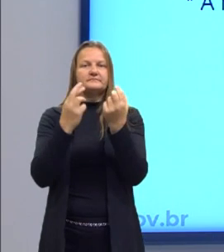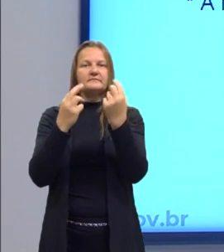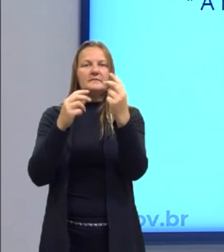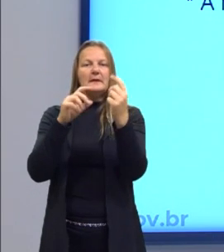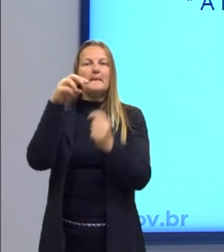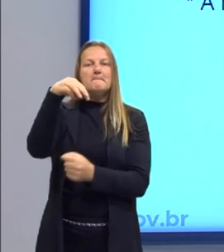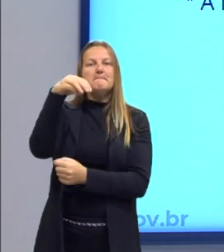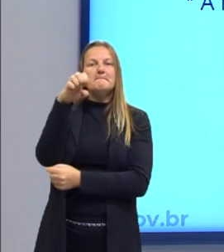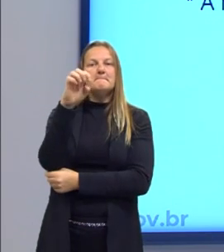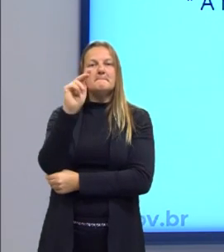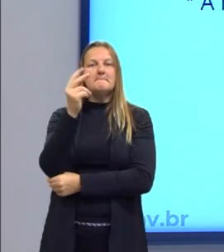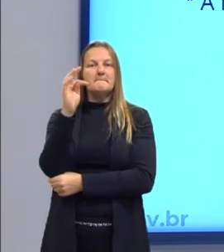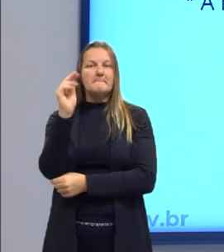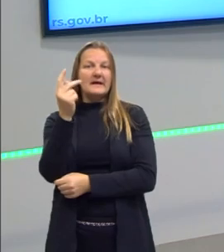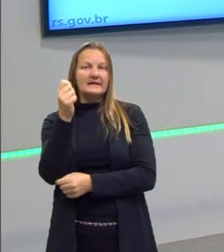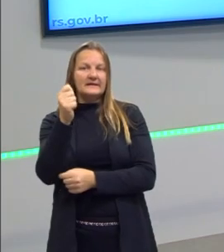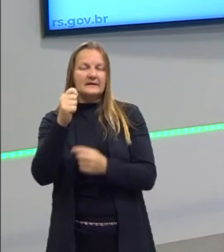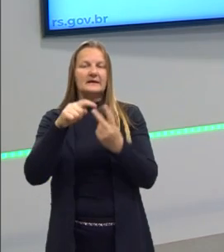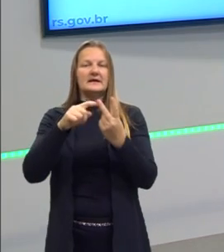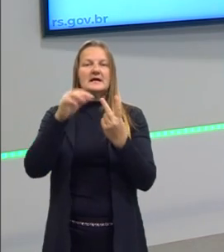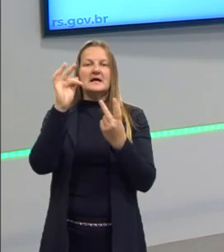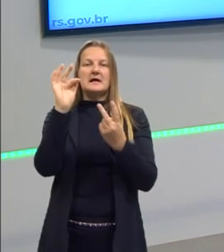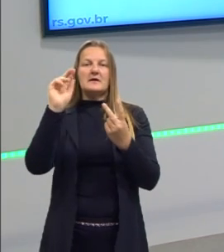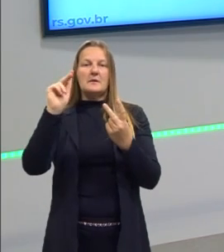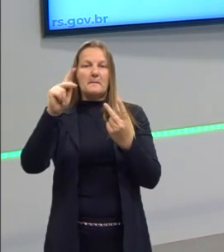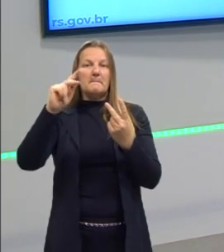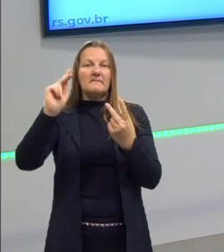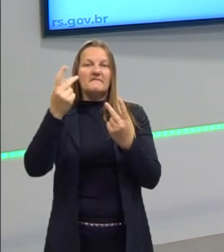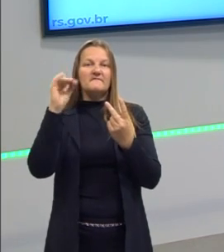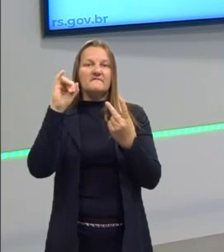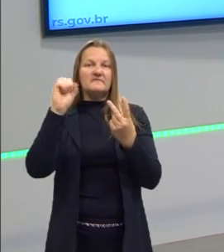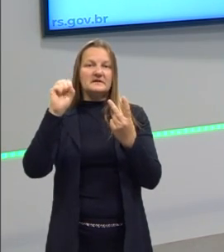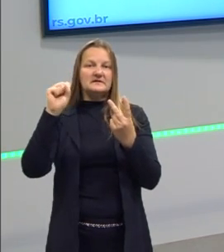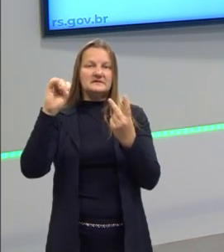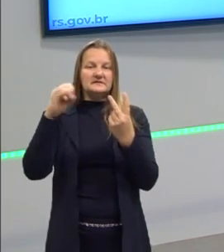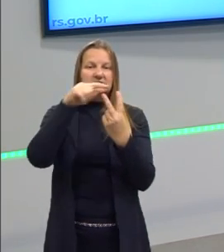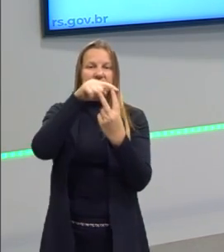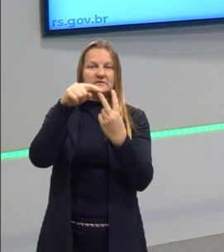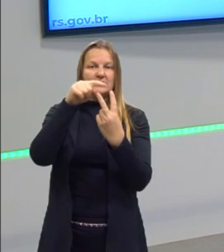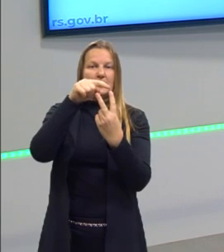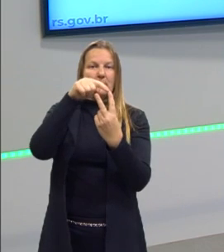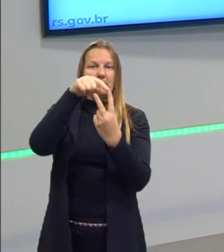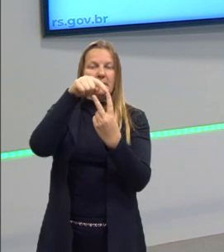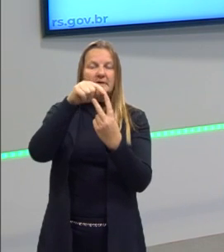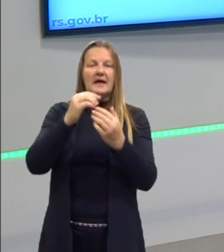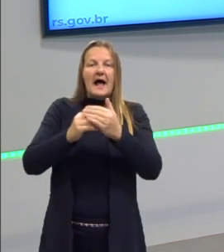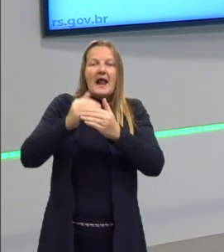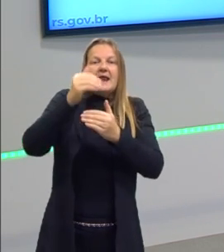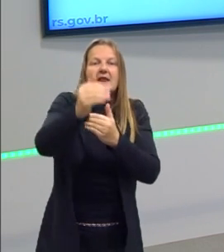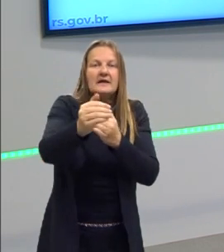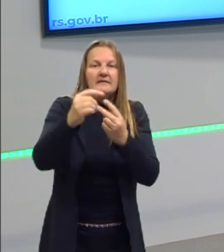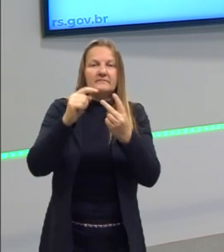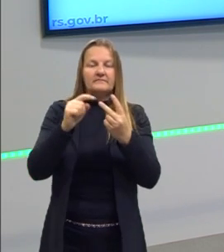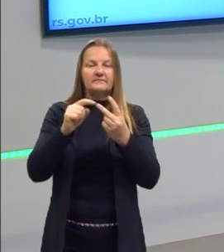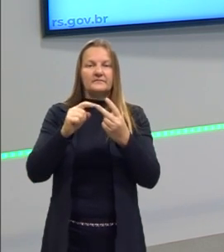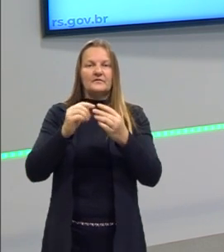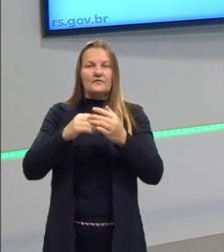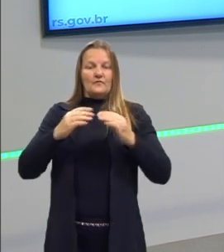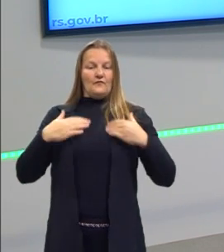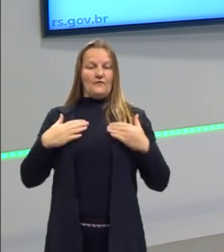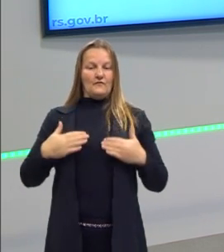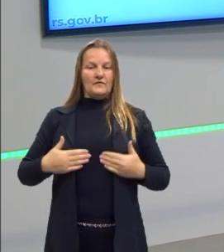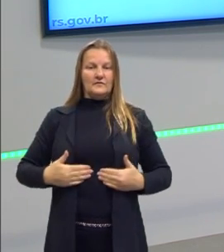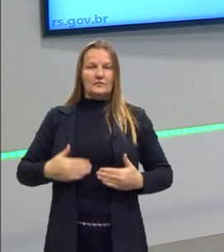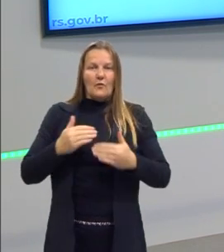que é physis. Então, teoricamente, para nós entendermos essa questão da metafísica, é pensar além do